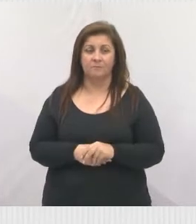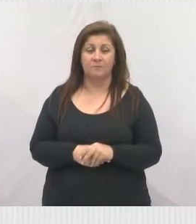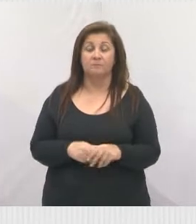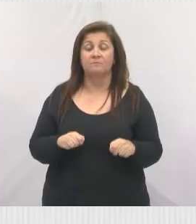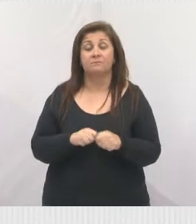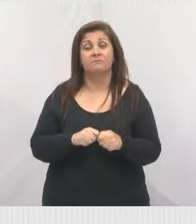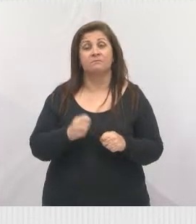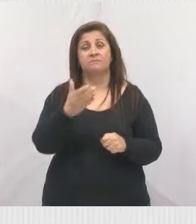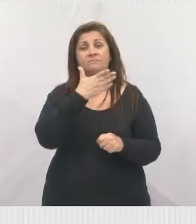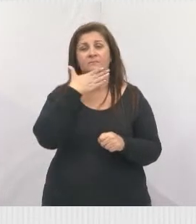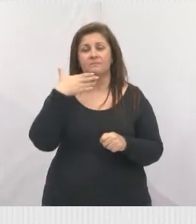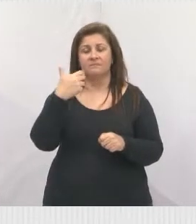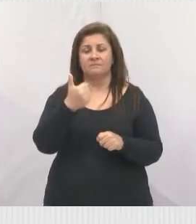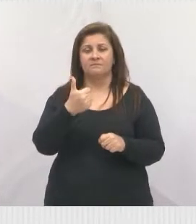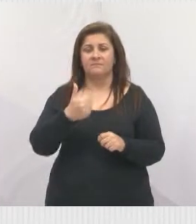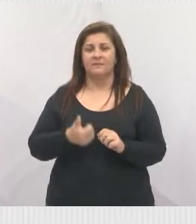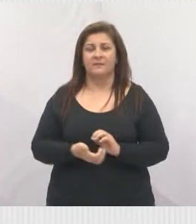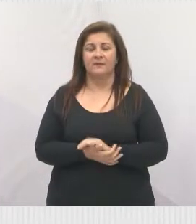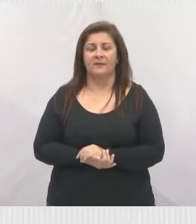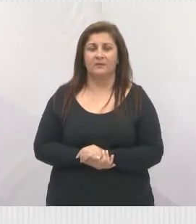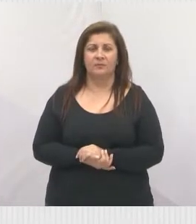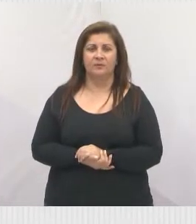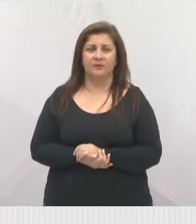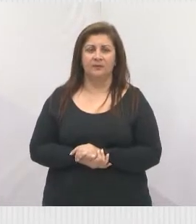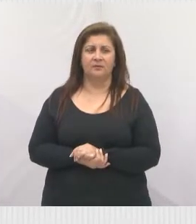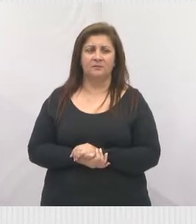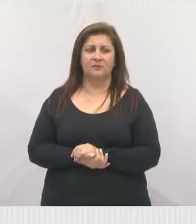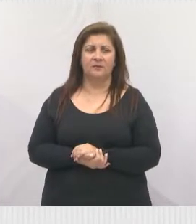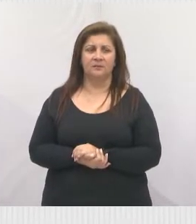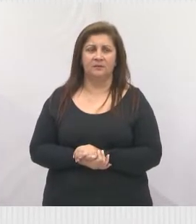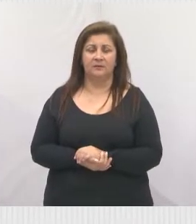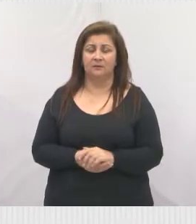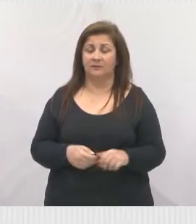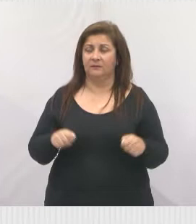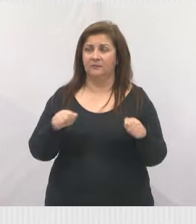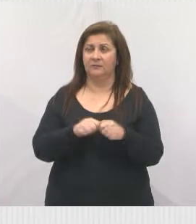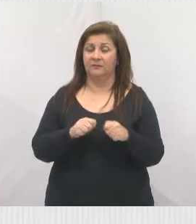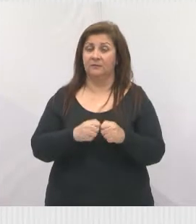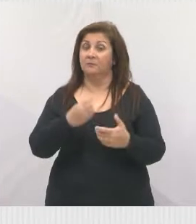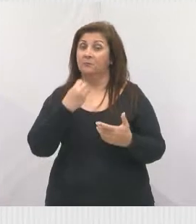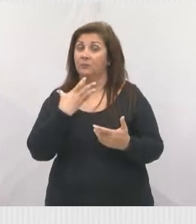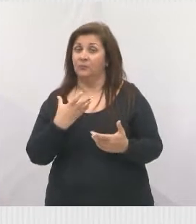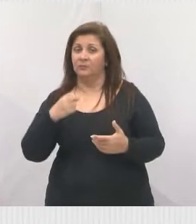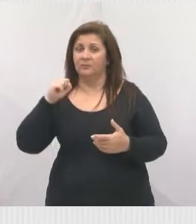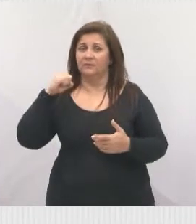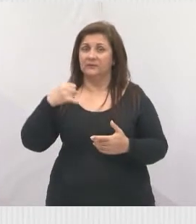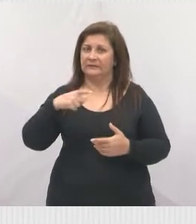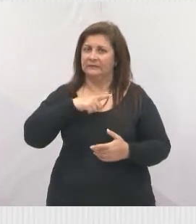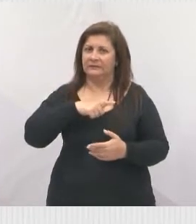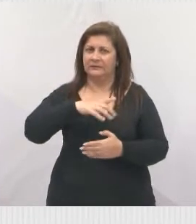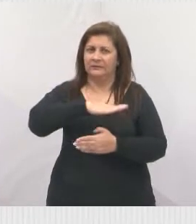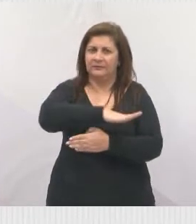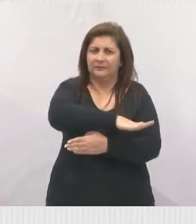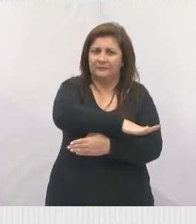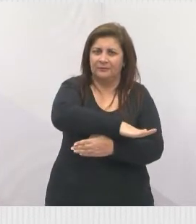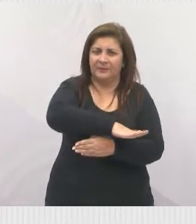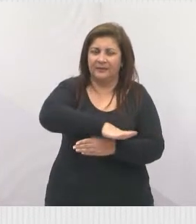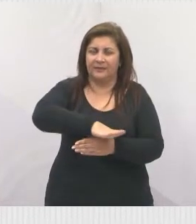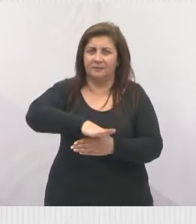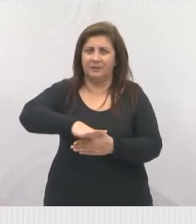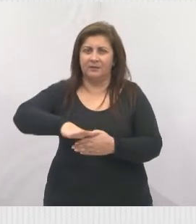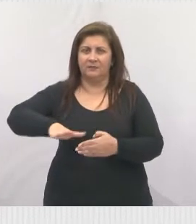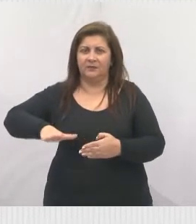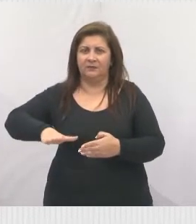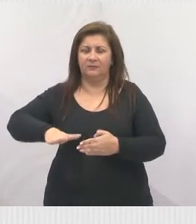um pouquinho de melhoramento para os moradores do Veraneijal. A gente sabe que melhora mesmo é quando chegar o asfalto, mas enquanto não chega, é de